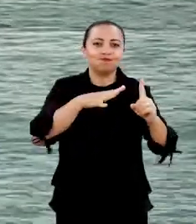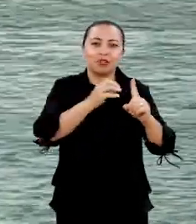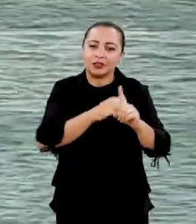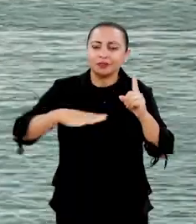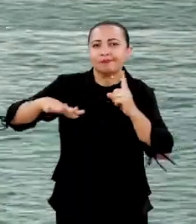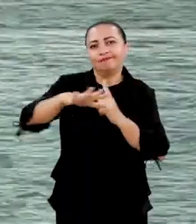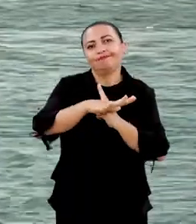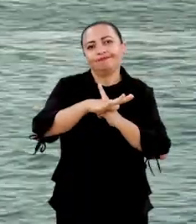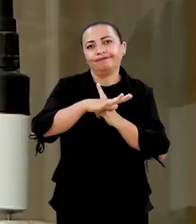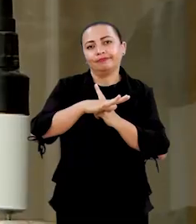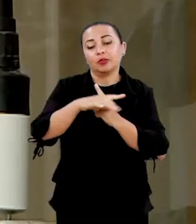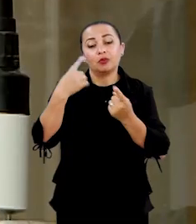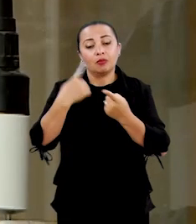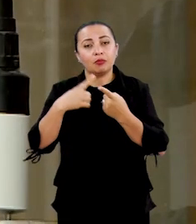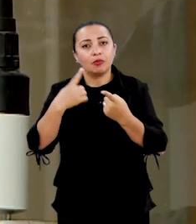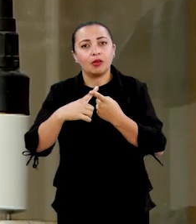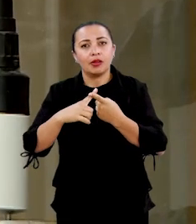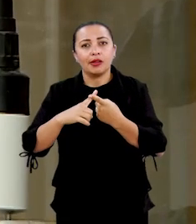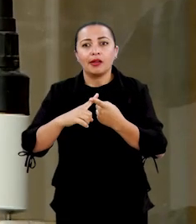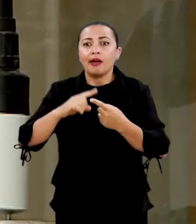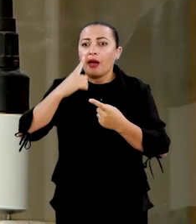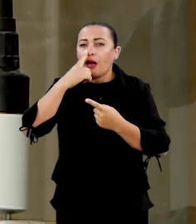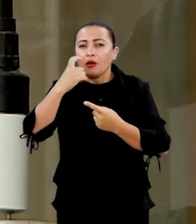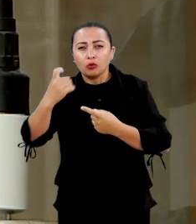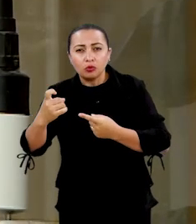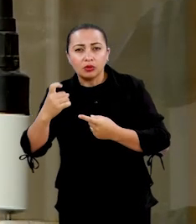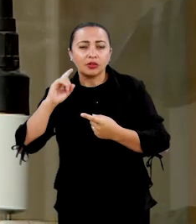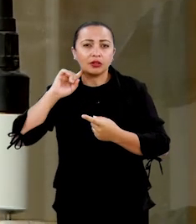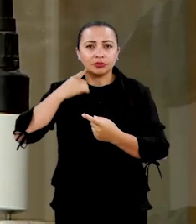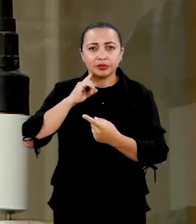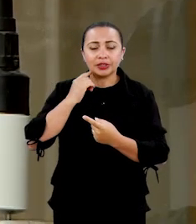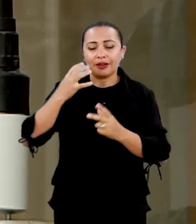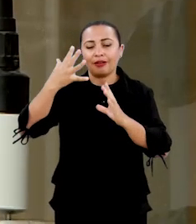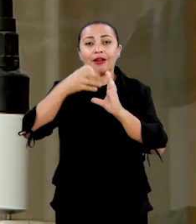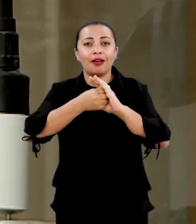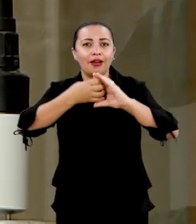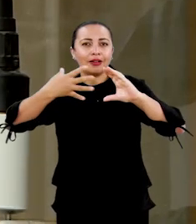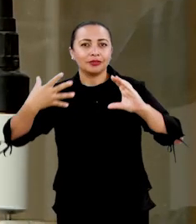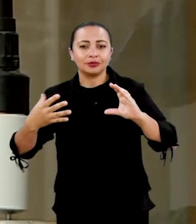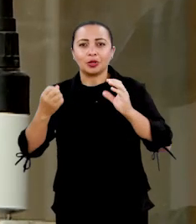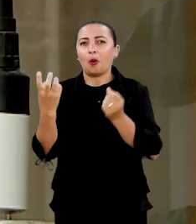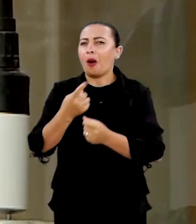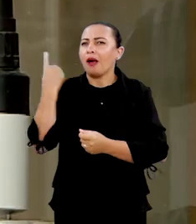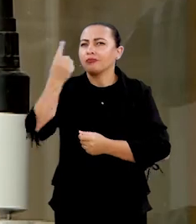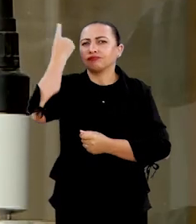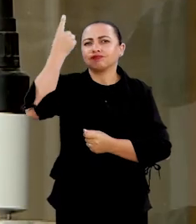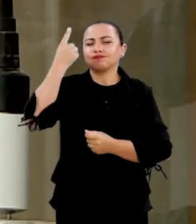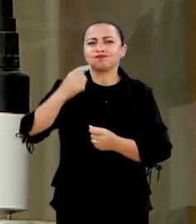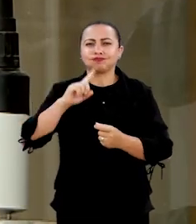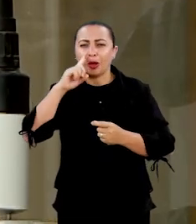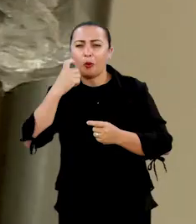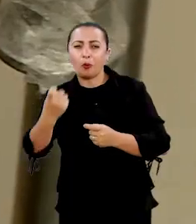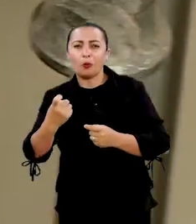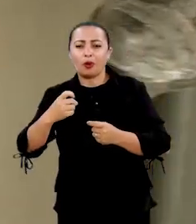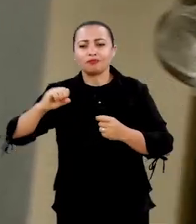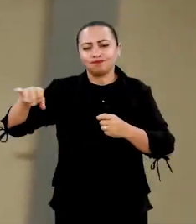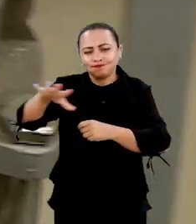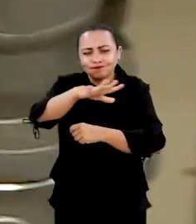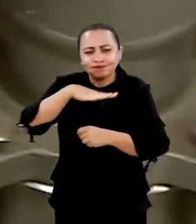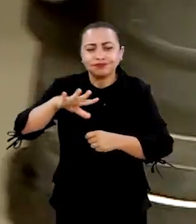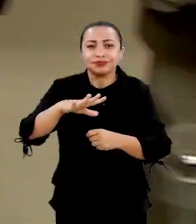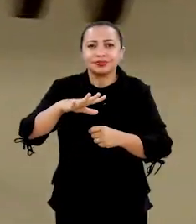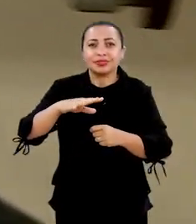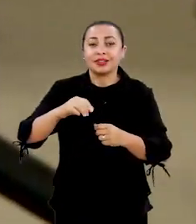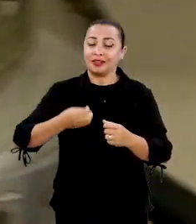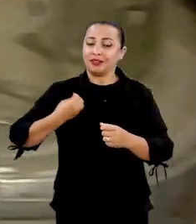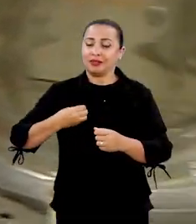ambiental. Isso porque os resíduos da produção são caracterizados com alta carga poluidora, sobretudo em